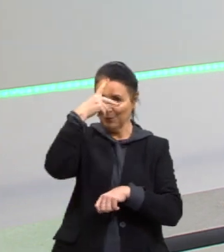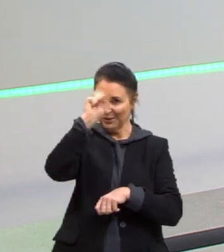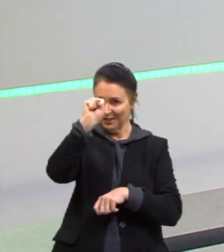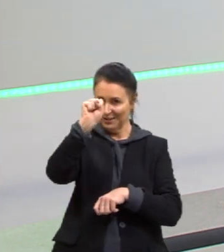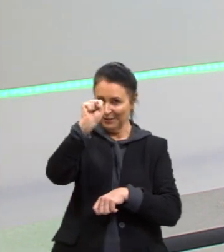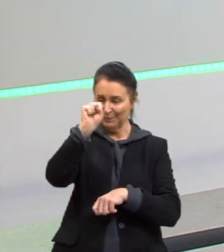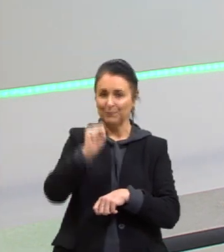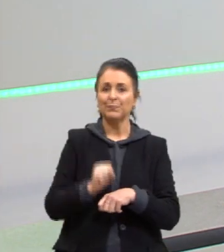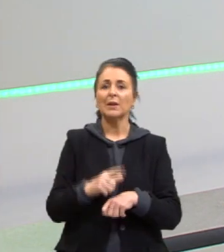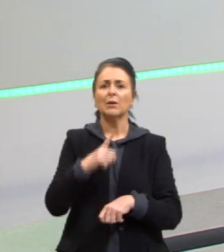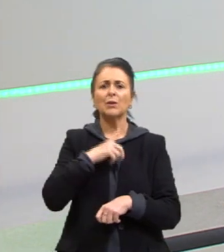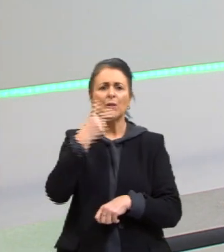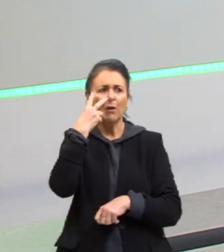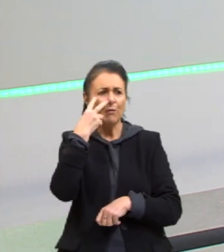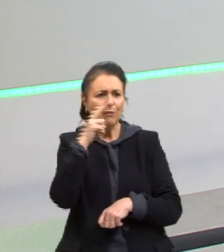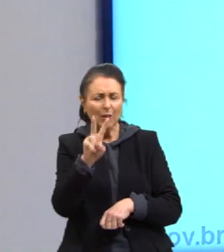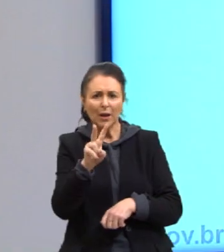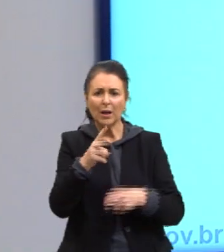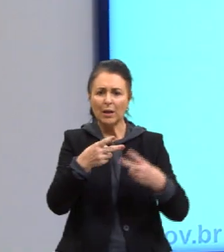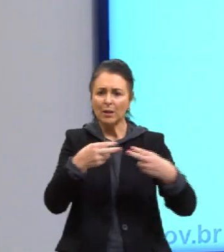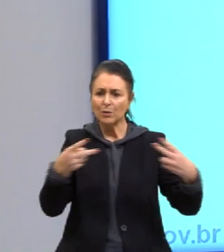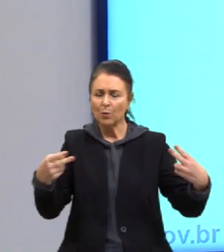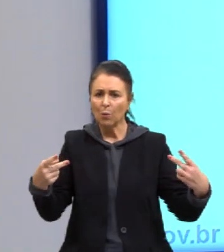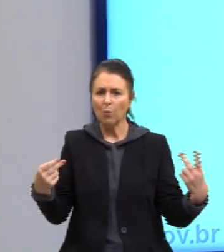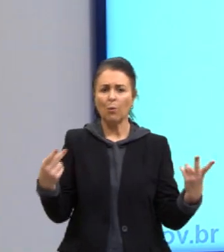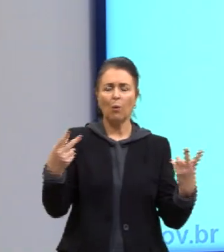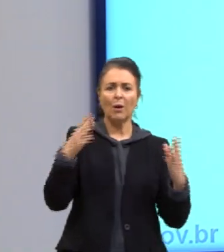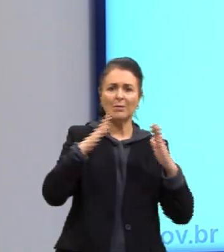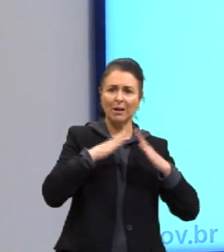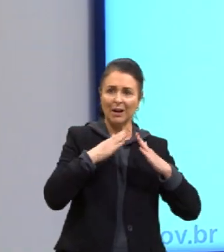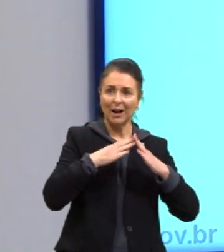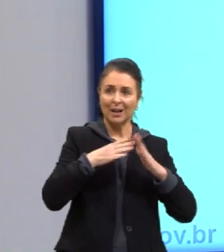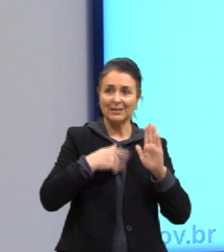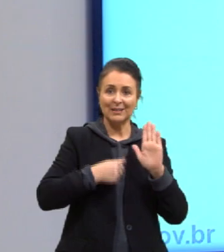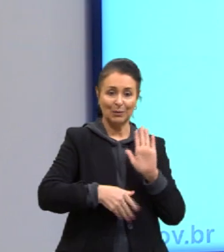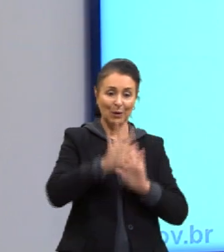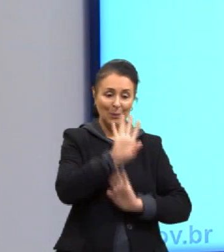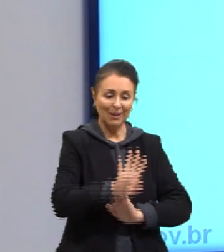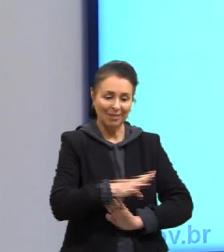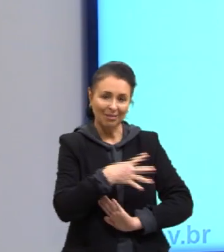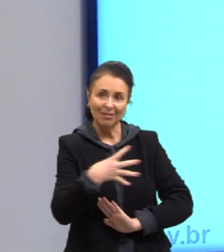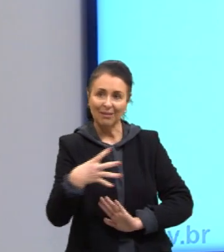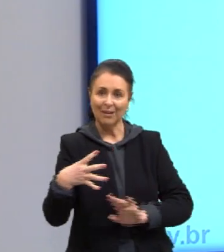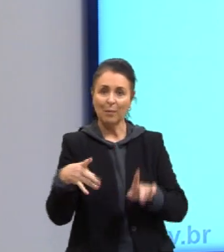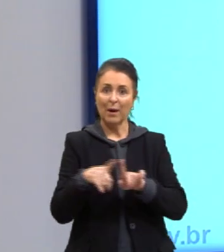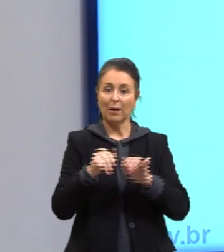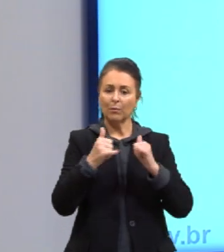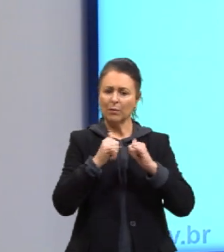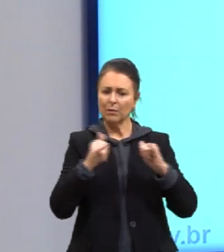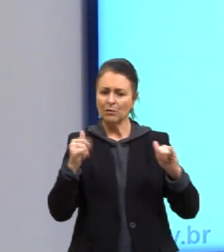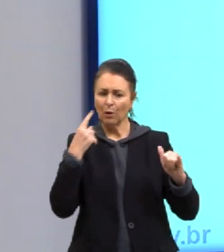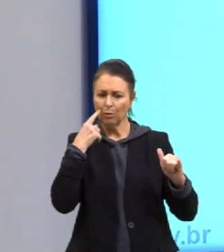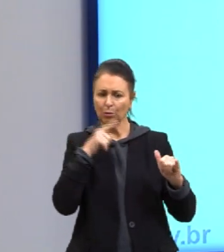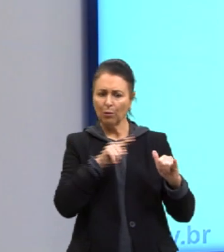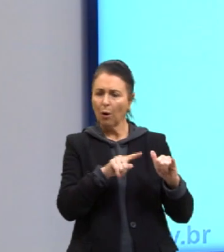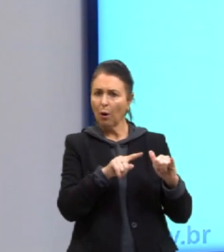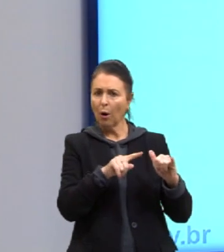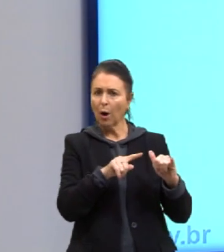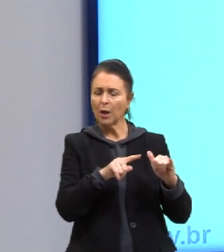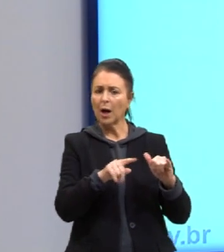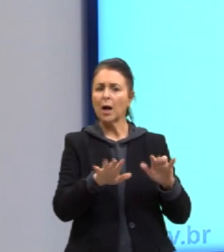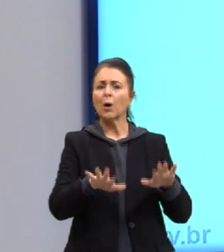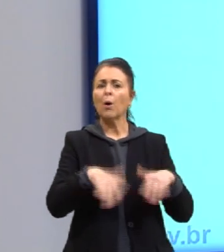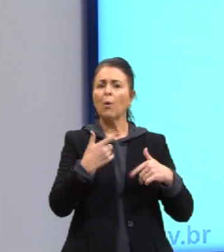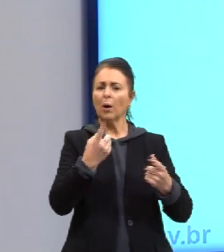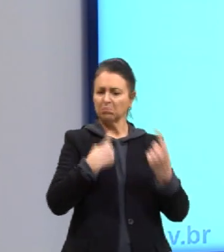Então, gente vê muito nos nossos eletrodomésticos essa tabelinha aqui da energia. Onde a gente consegue ver a eficiência dele